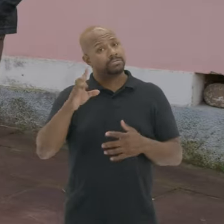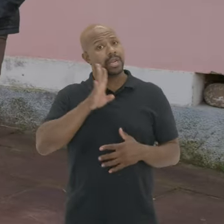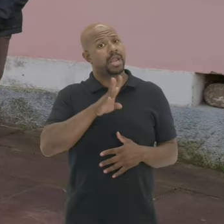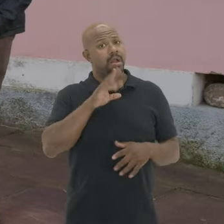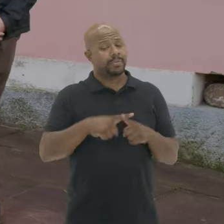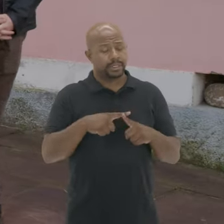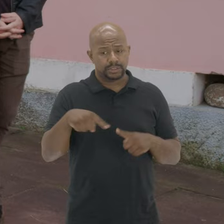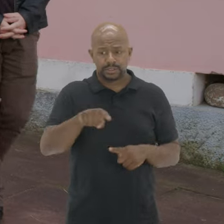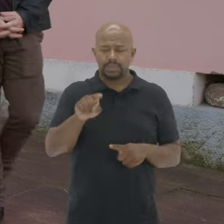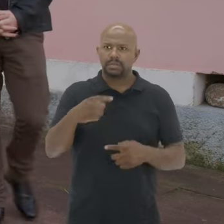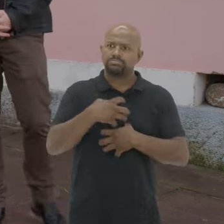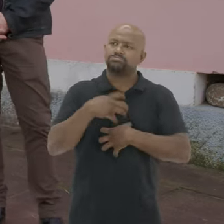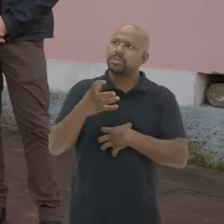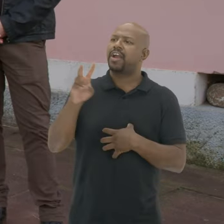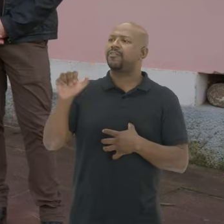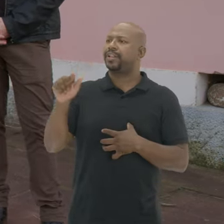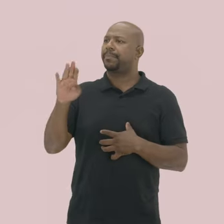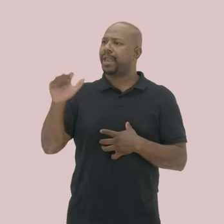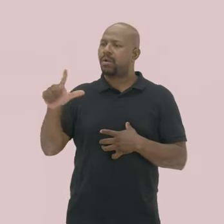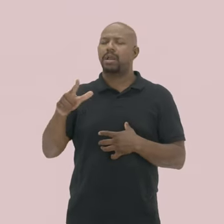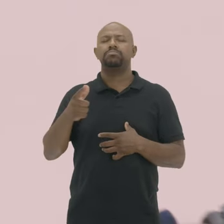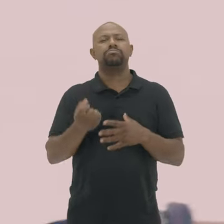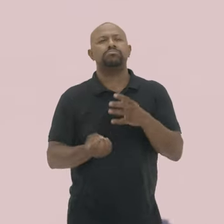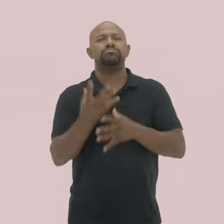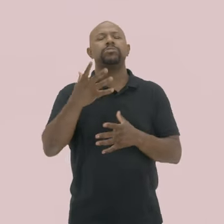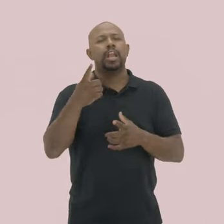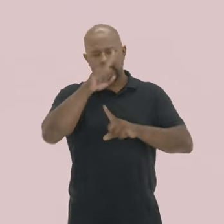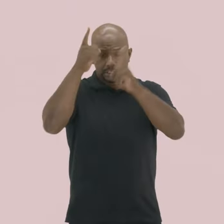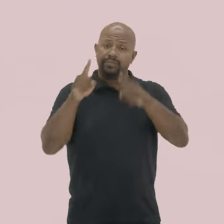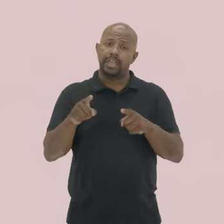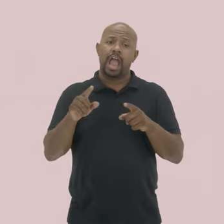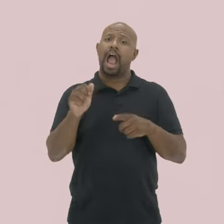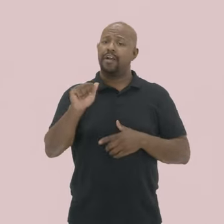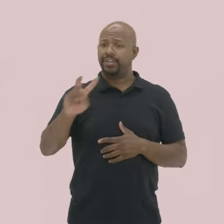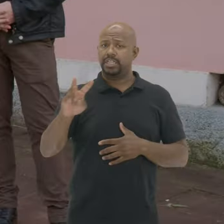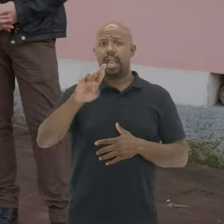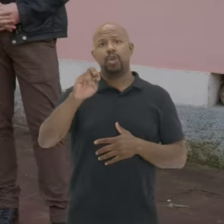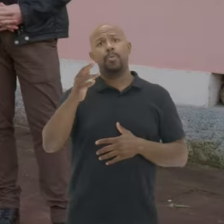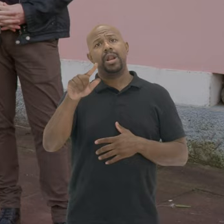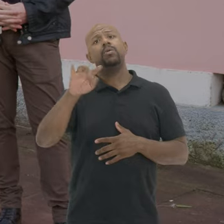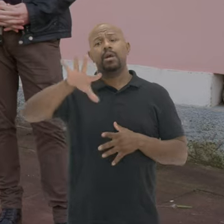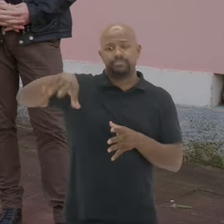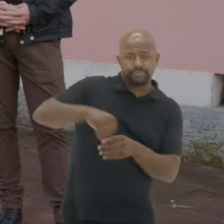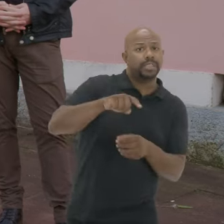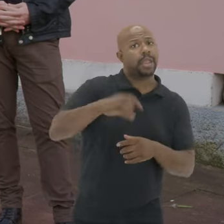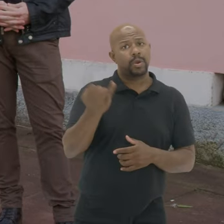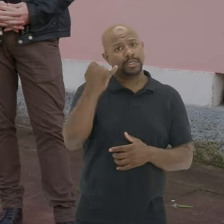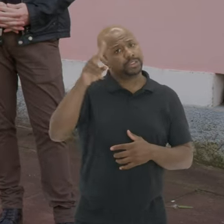Ovo também Que legal né Dani Porque a gente pega essa vibe da Vila Belga Distrito criativo Que a Avenida Rio Branco faz parte Que é outro